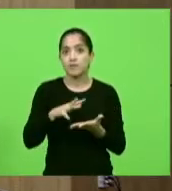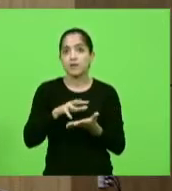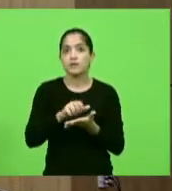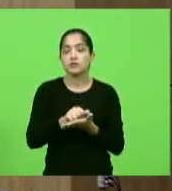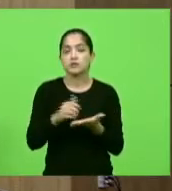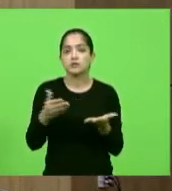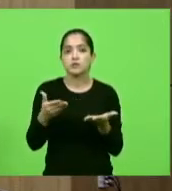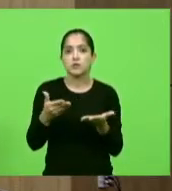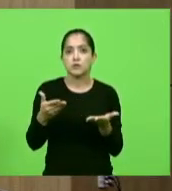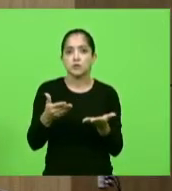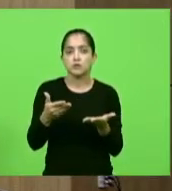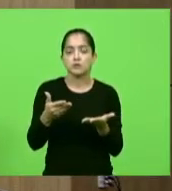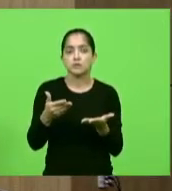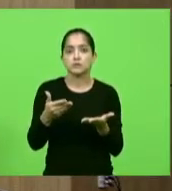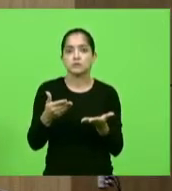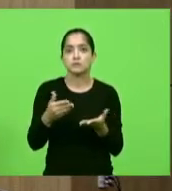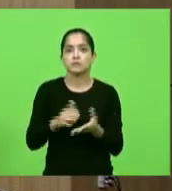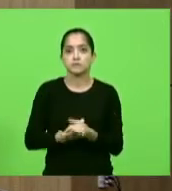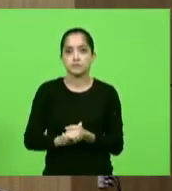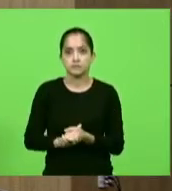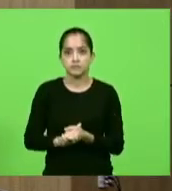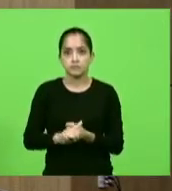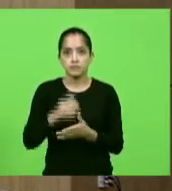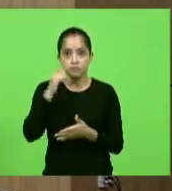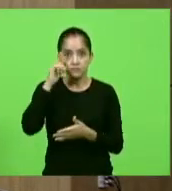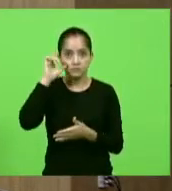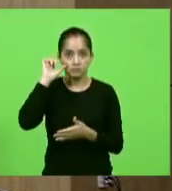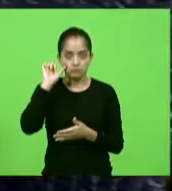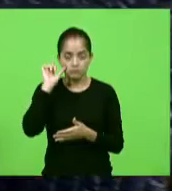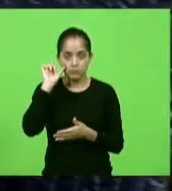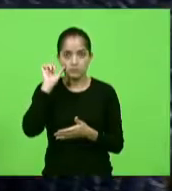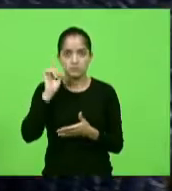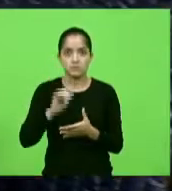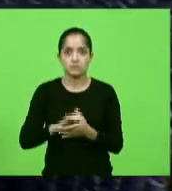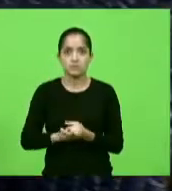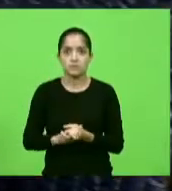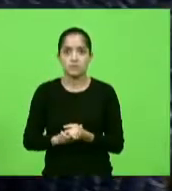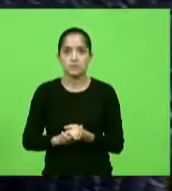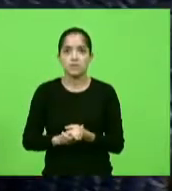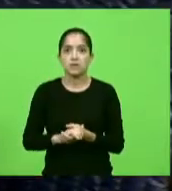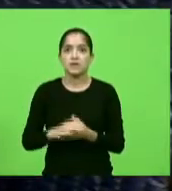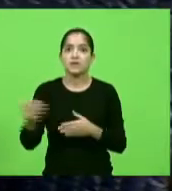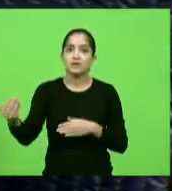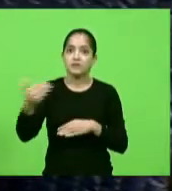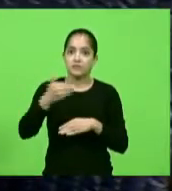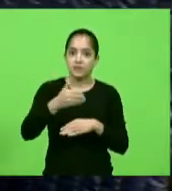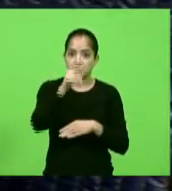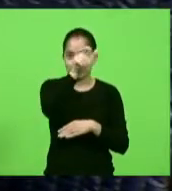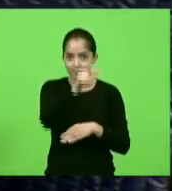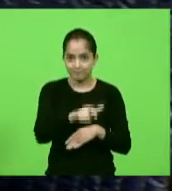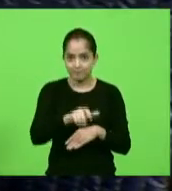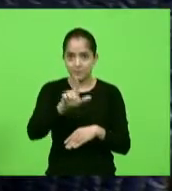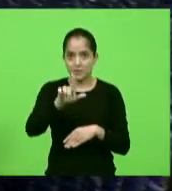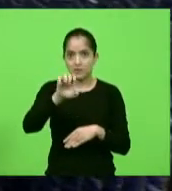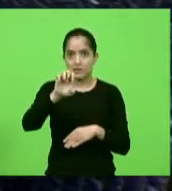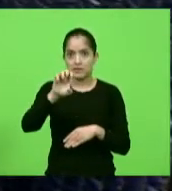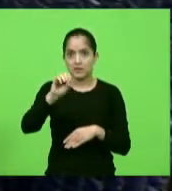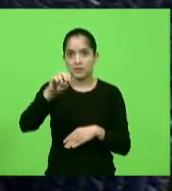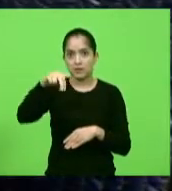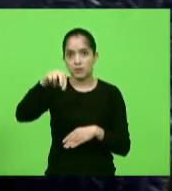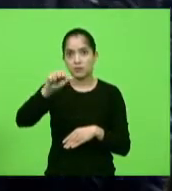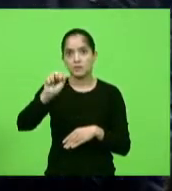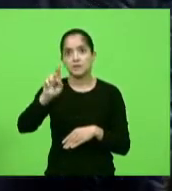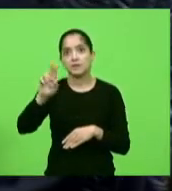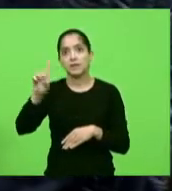registro, Sr. Presidente, que ontem recebi a visita do Leonardo, aqui da Palhoça,